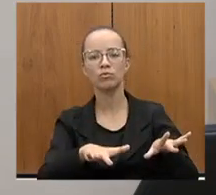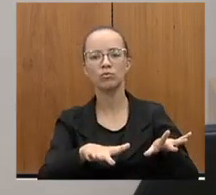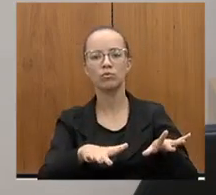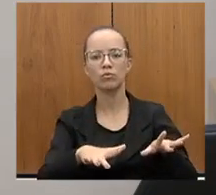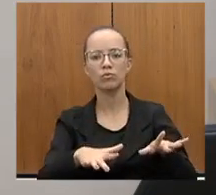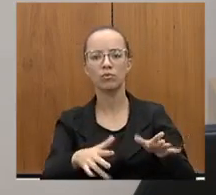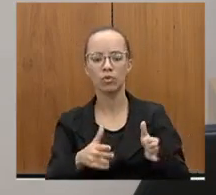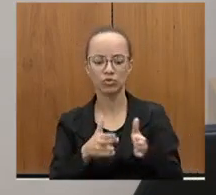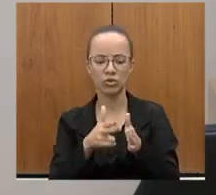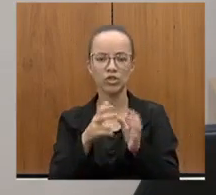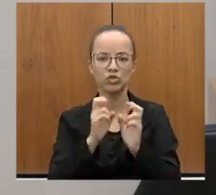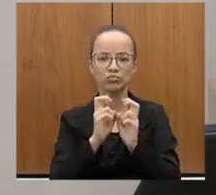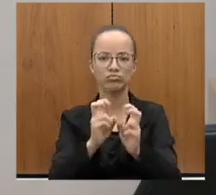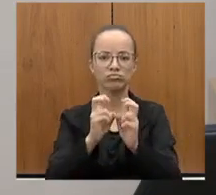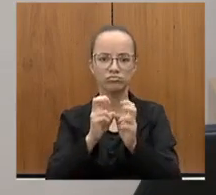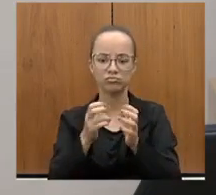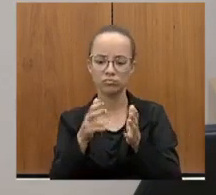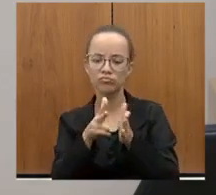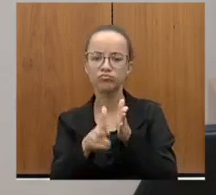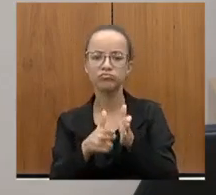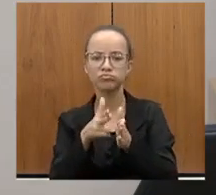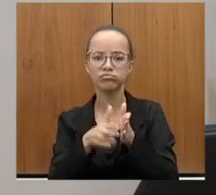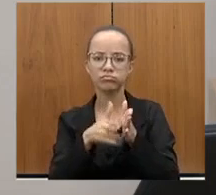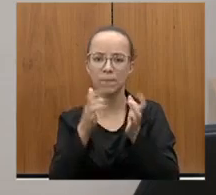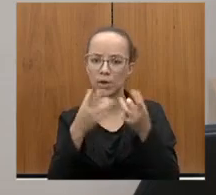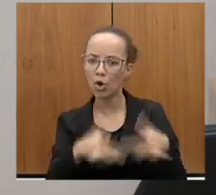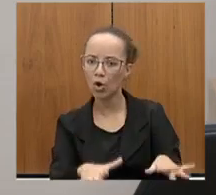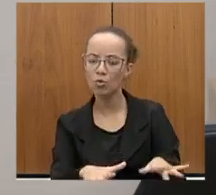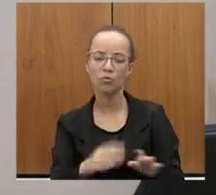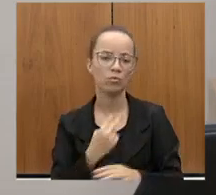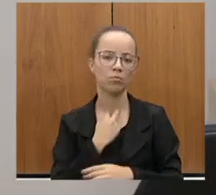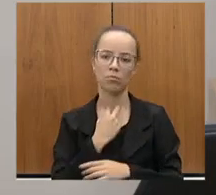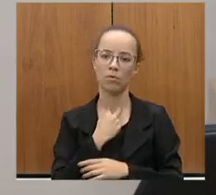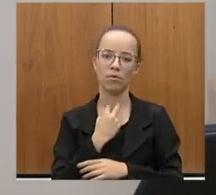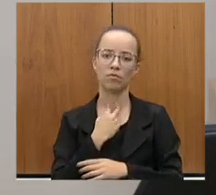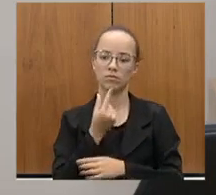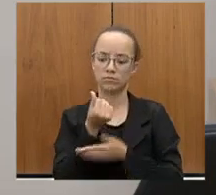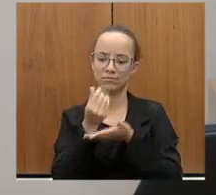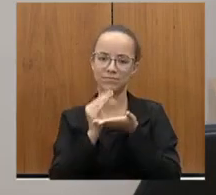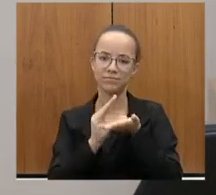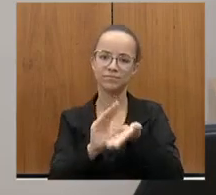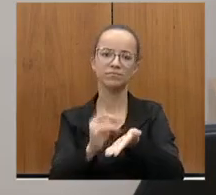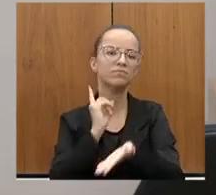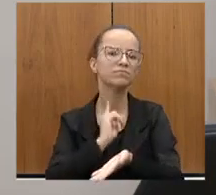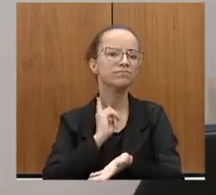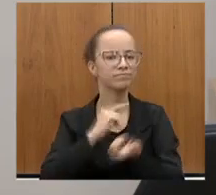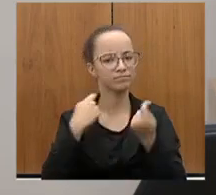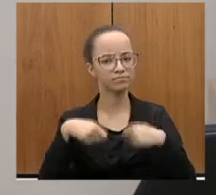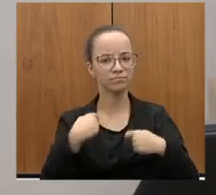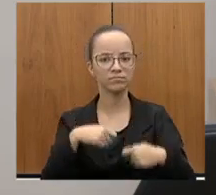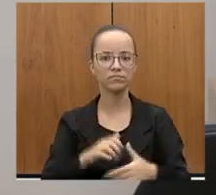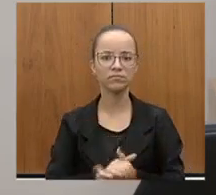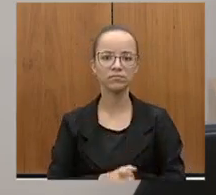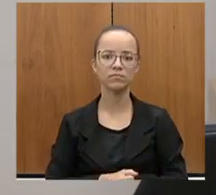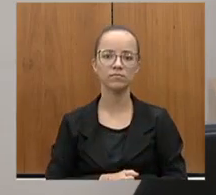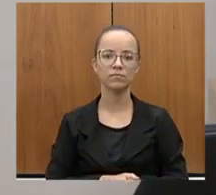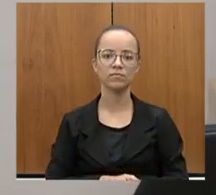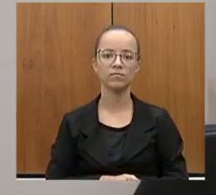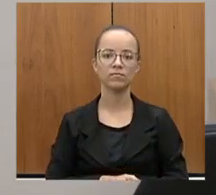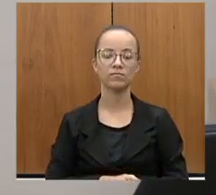não aceitamos mais que Minas Gerais não tenha investimentos. O levantamento aqui, por exemplo, de